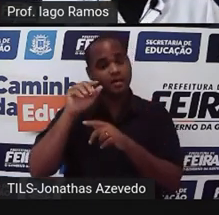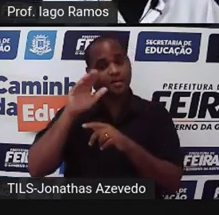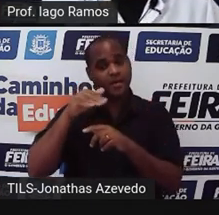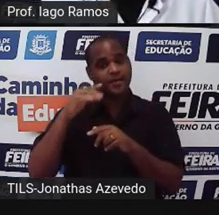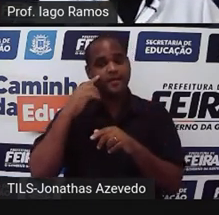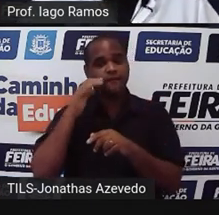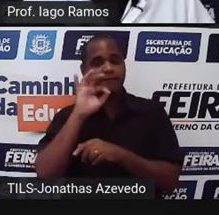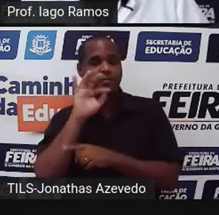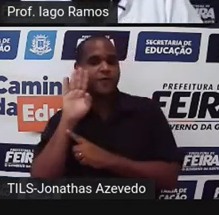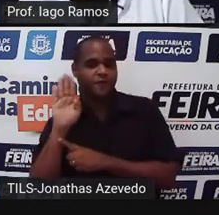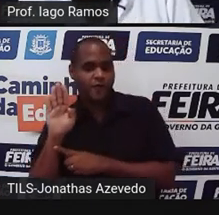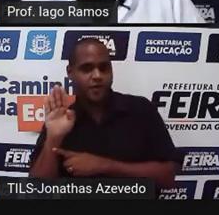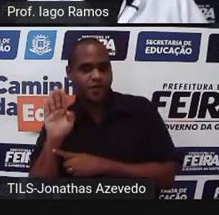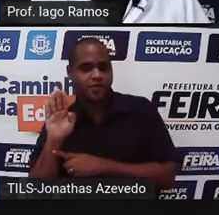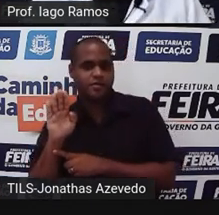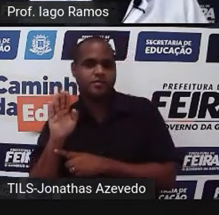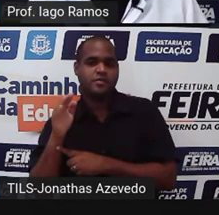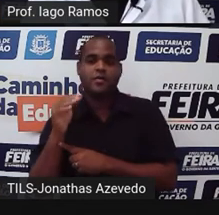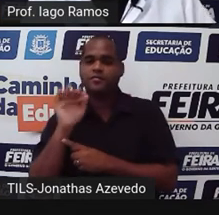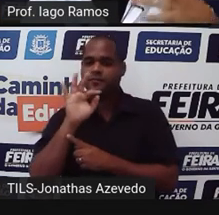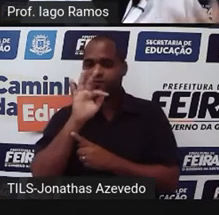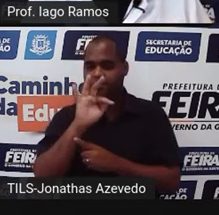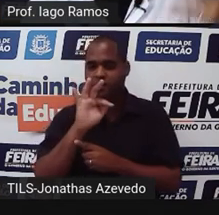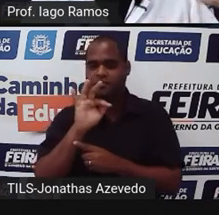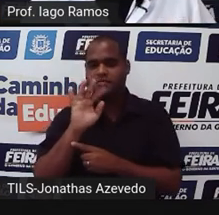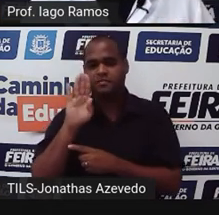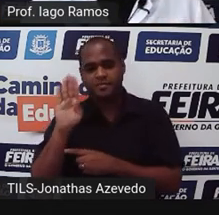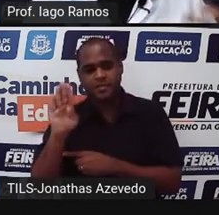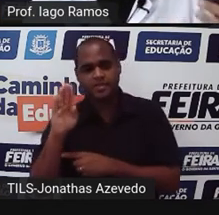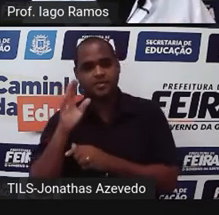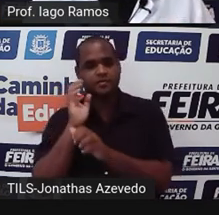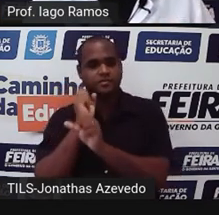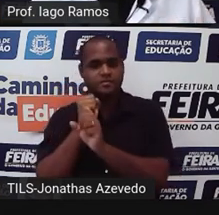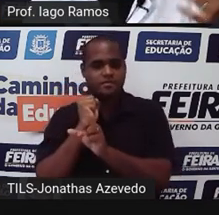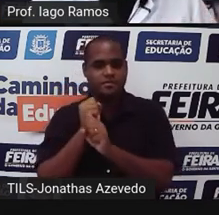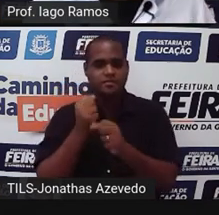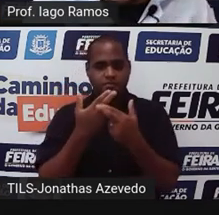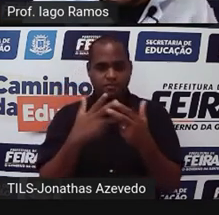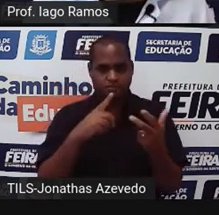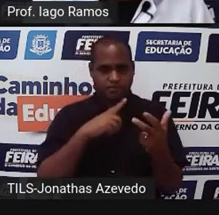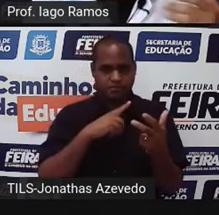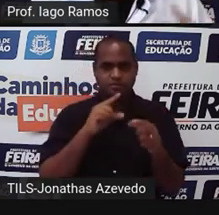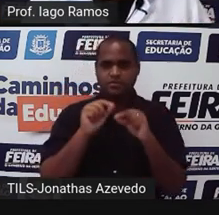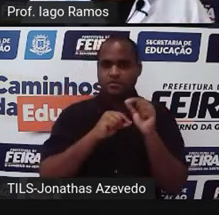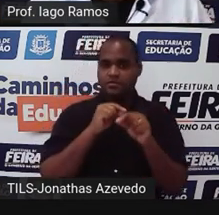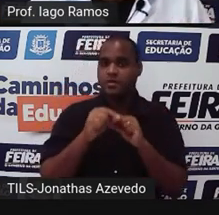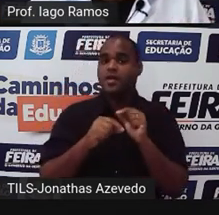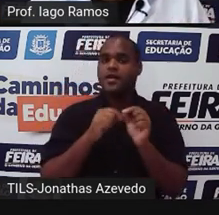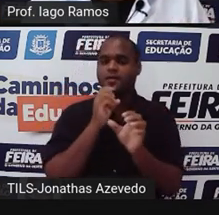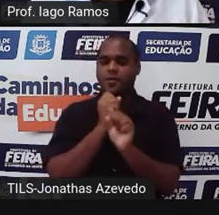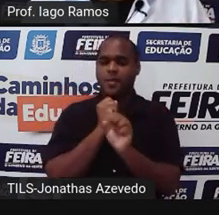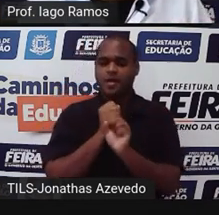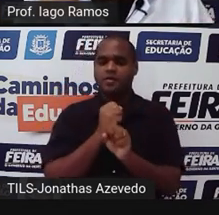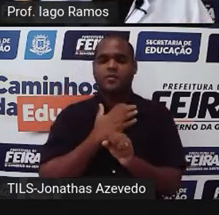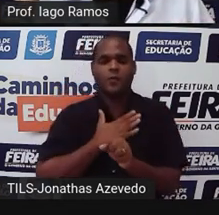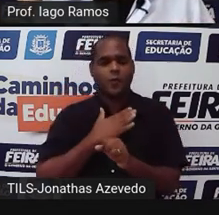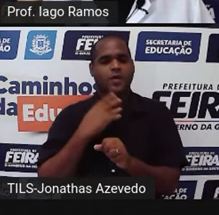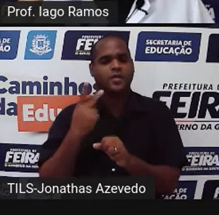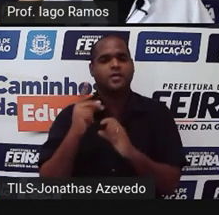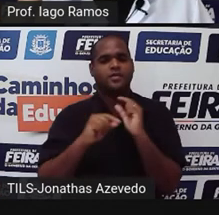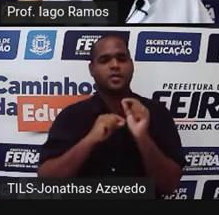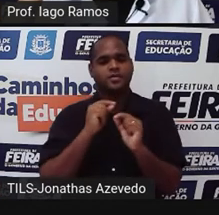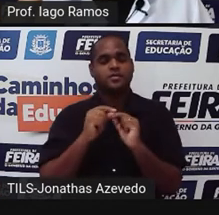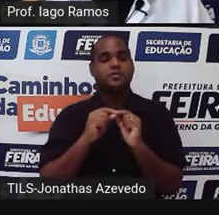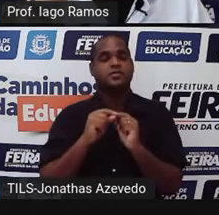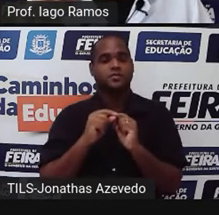tanto do futebol quanto do basquete. É a quantidade de pessoas que gostam do futebol e do basquete. Tá? E